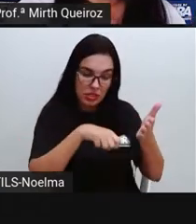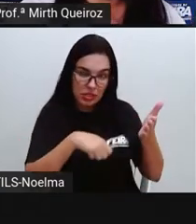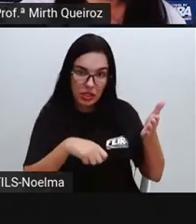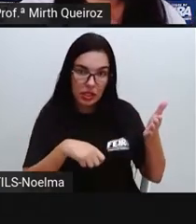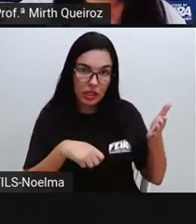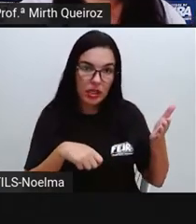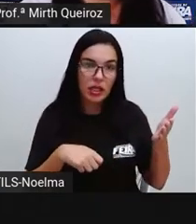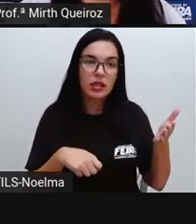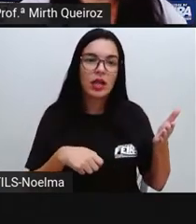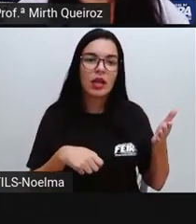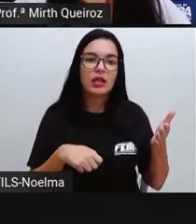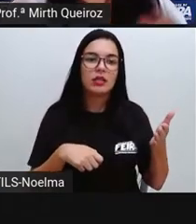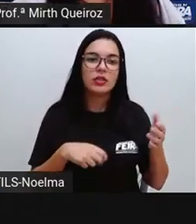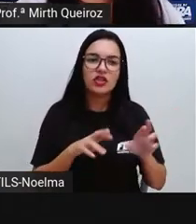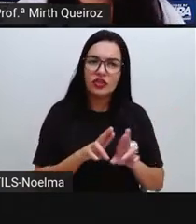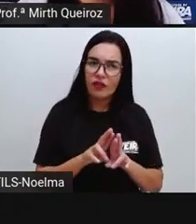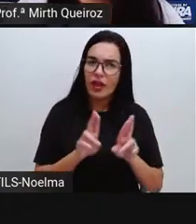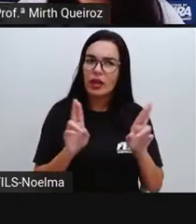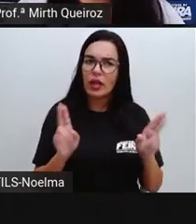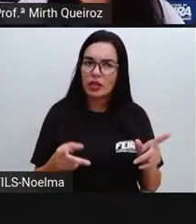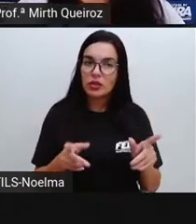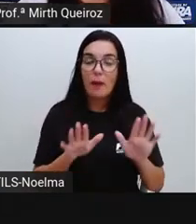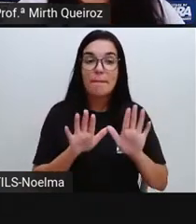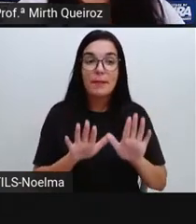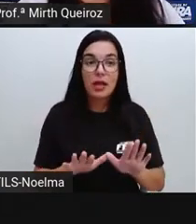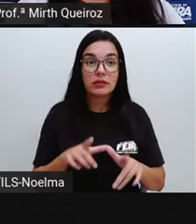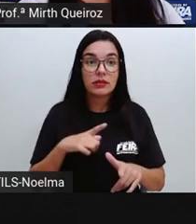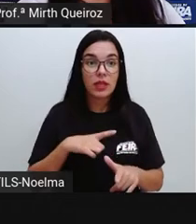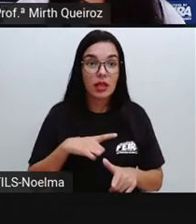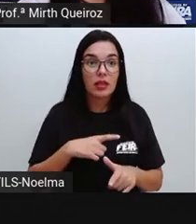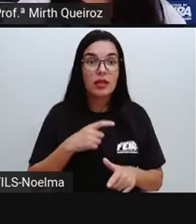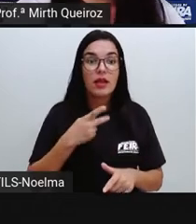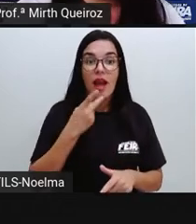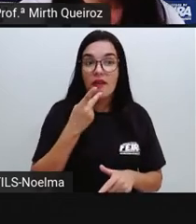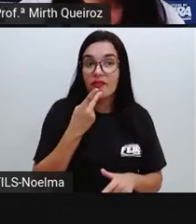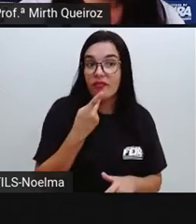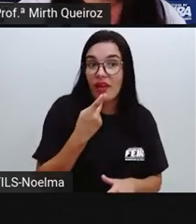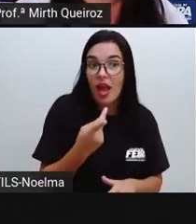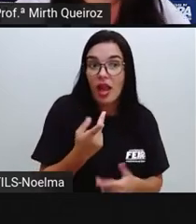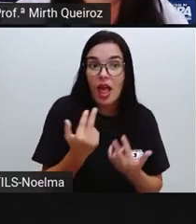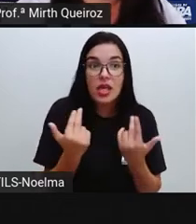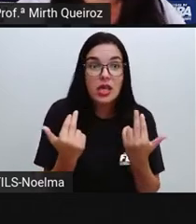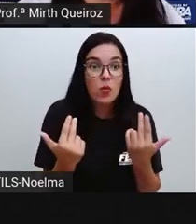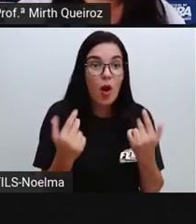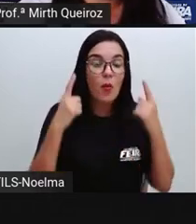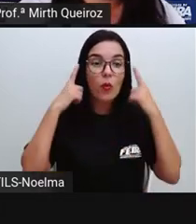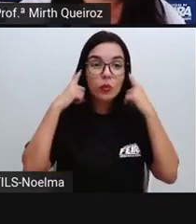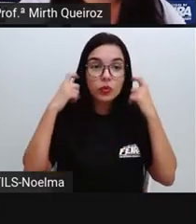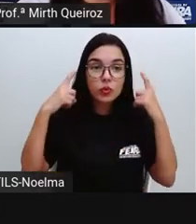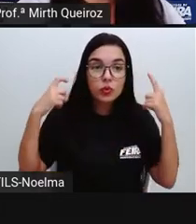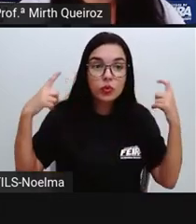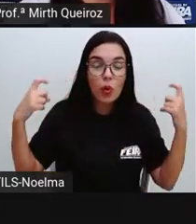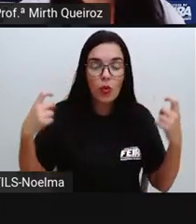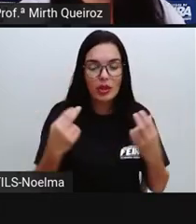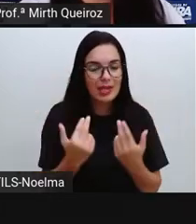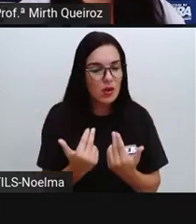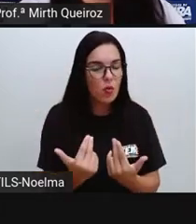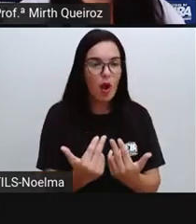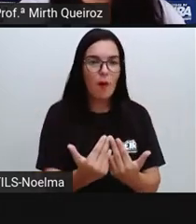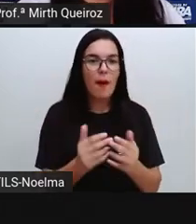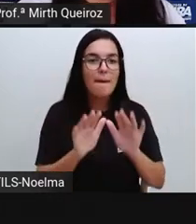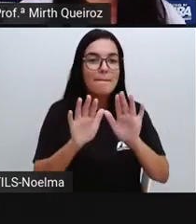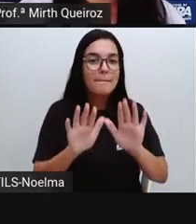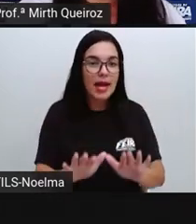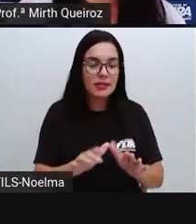têm a mesma pronúncia e têm significado diferente. O som é o mesmo, a escrita é diferente e o significado é